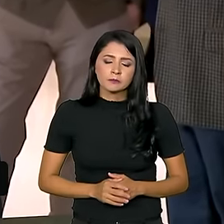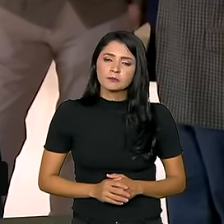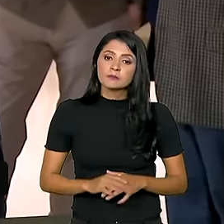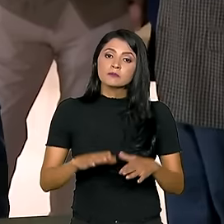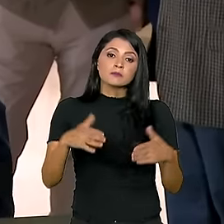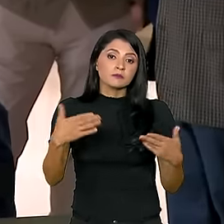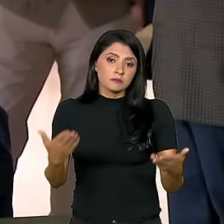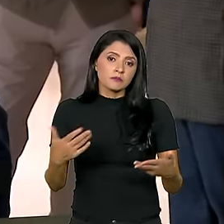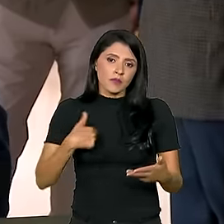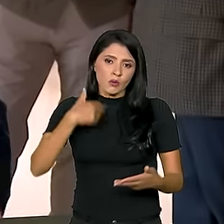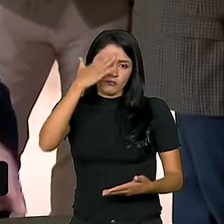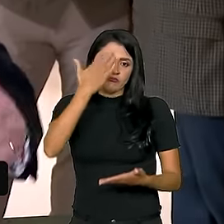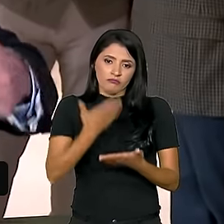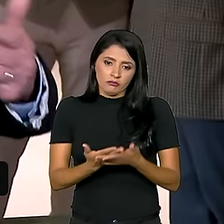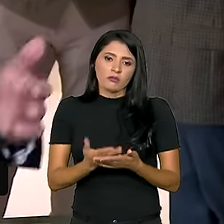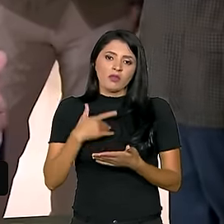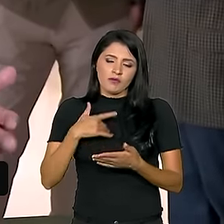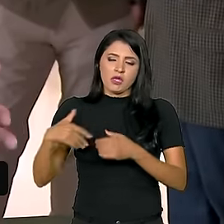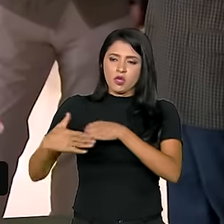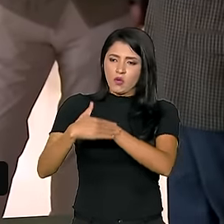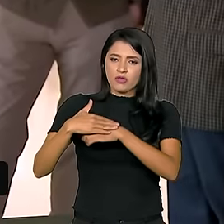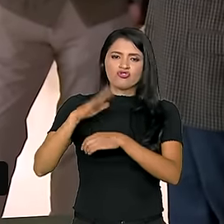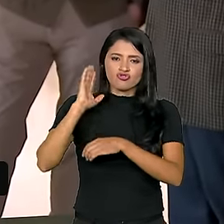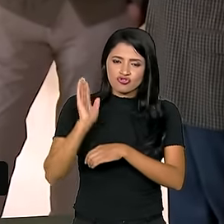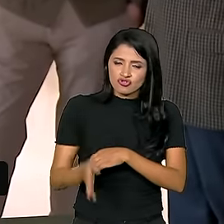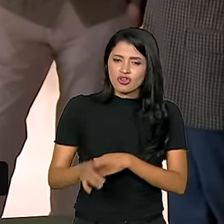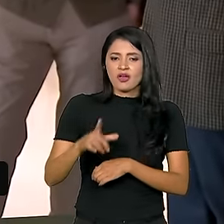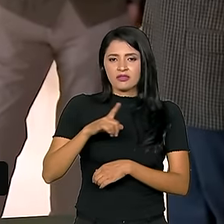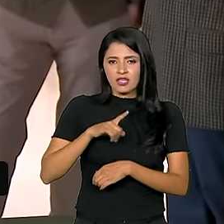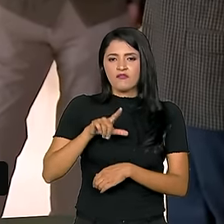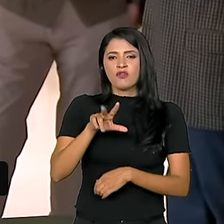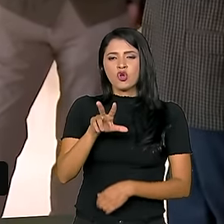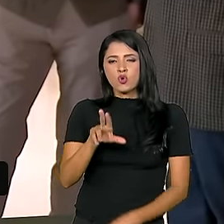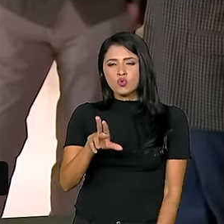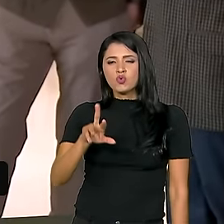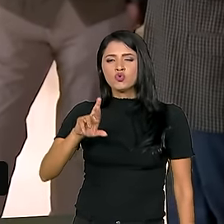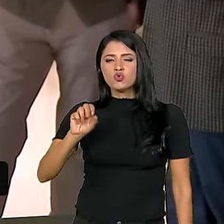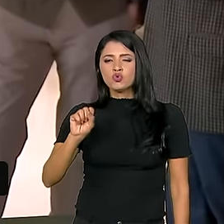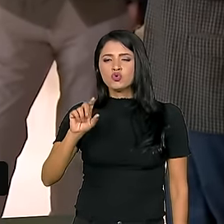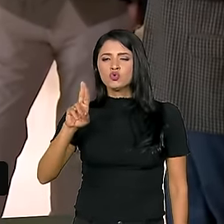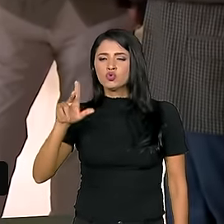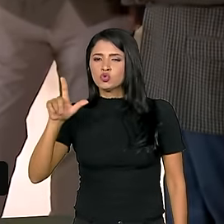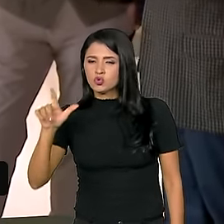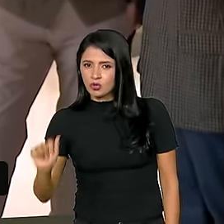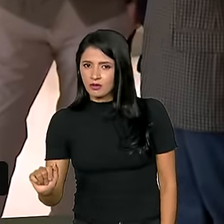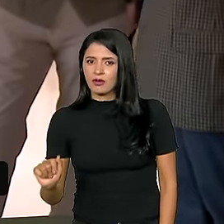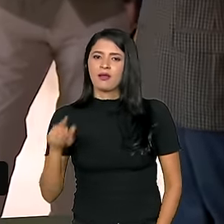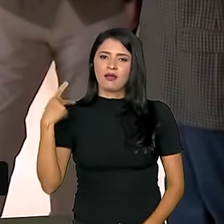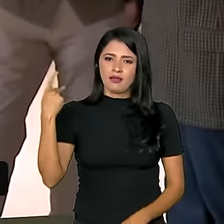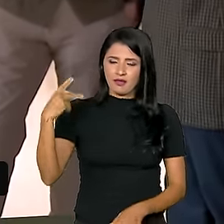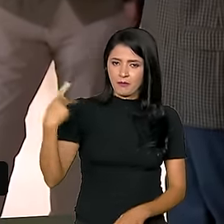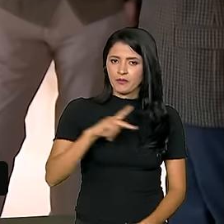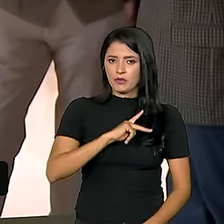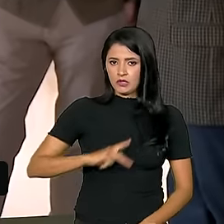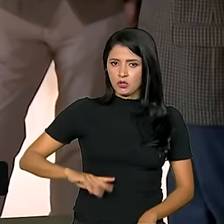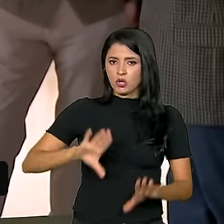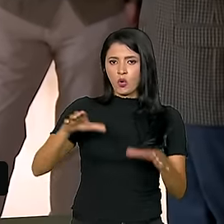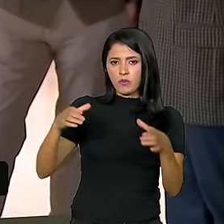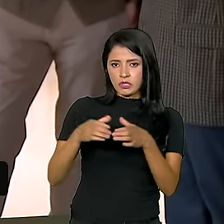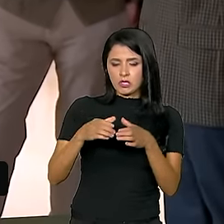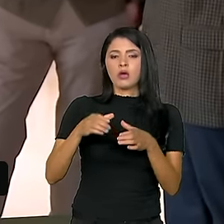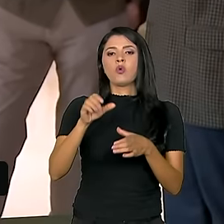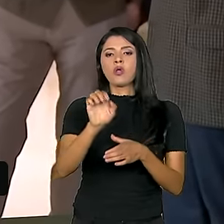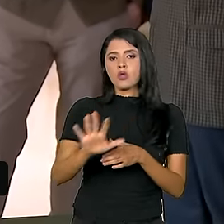Então, eu acho que nós vamos ter uma conversa. Eu tive uma grande conversa com a Ussa Wanda Lai, que é a presidenta da Comissão Europeia.